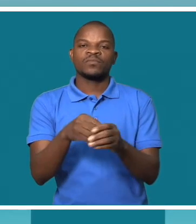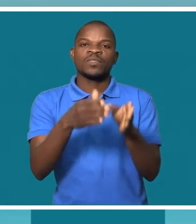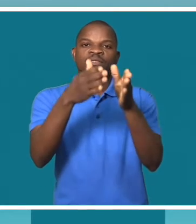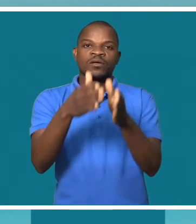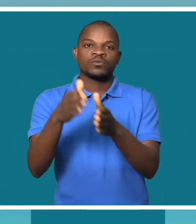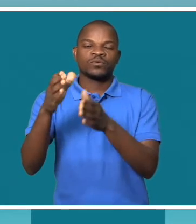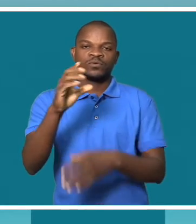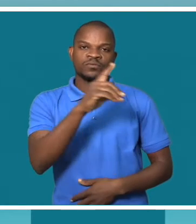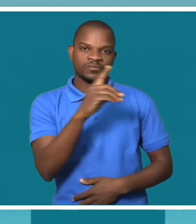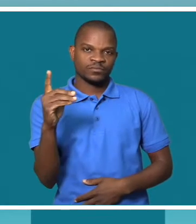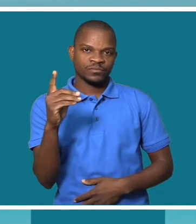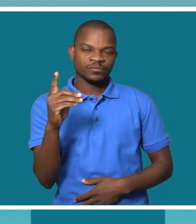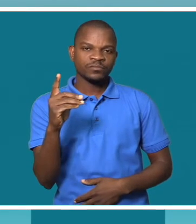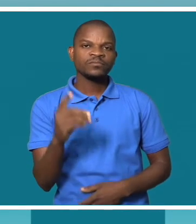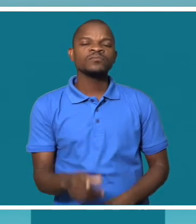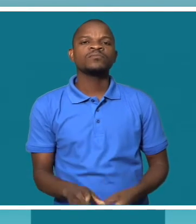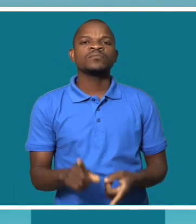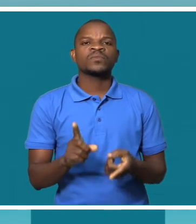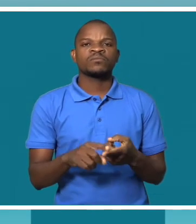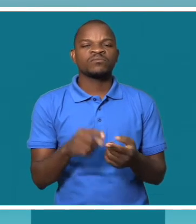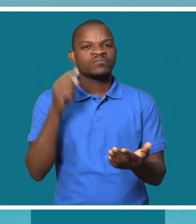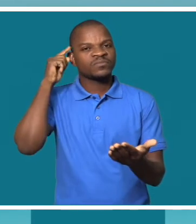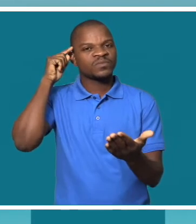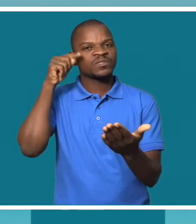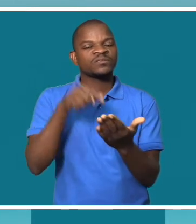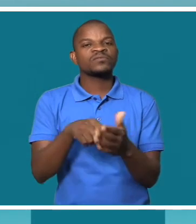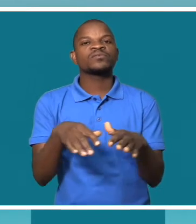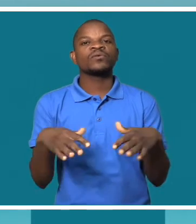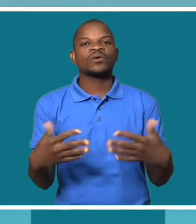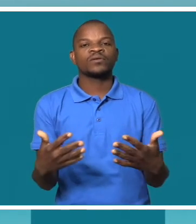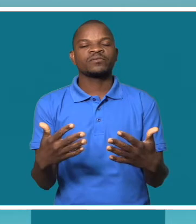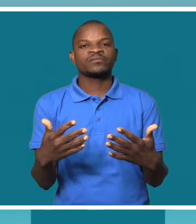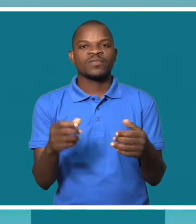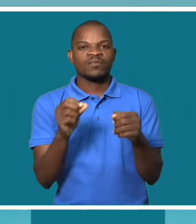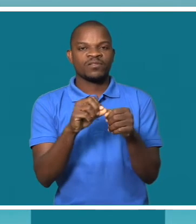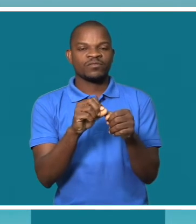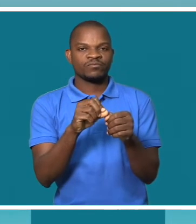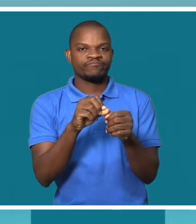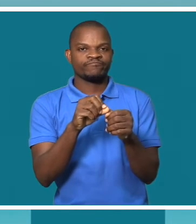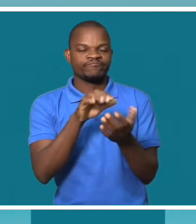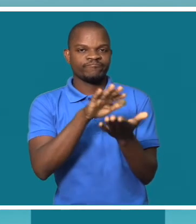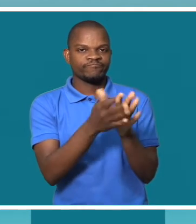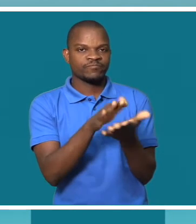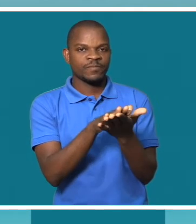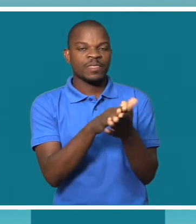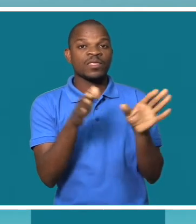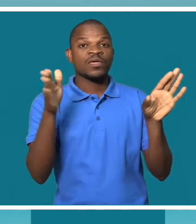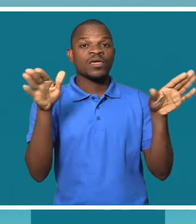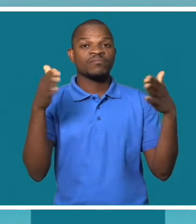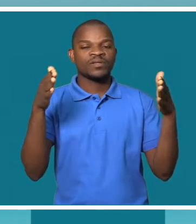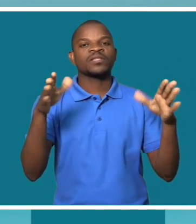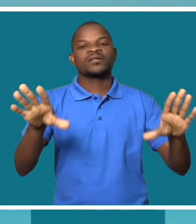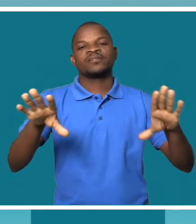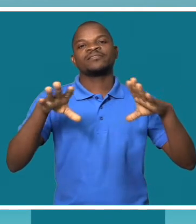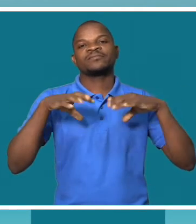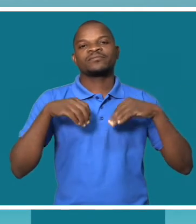Vai criar condições para as empresas poderem albergar as pessoas com